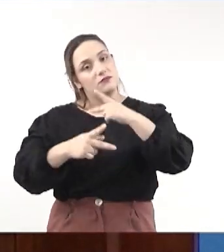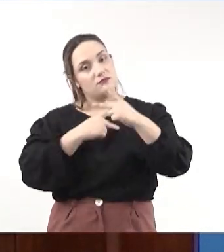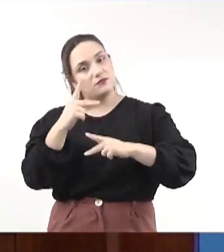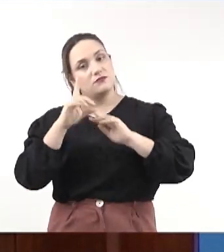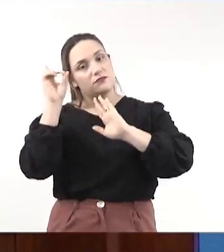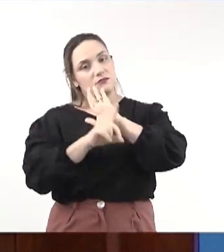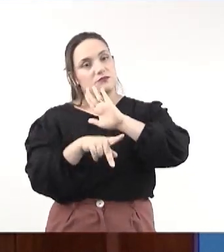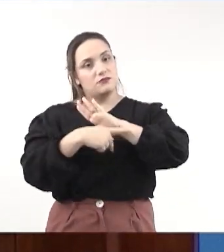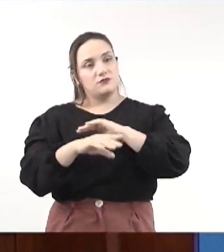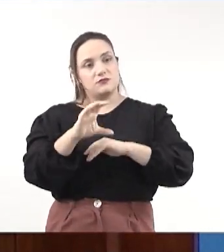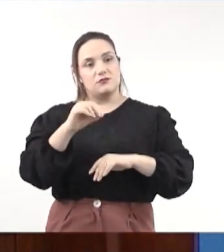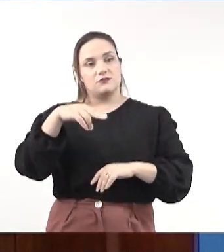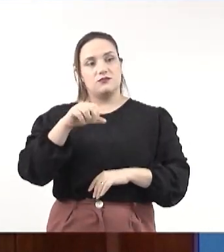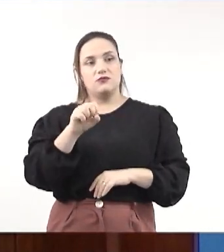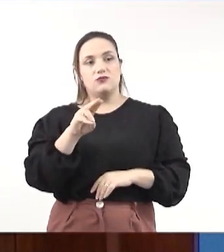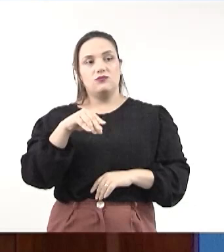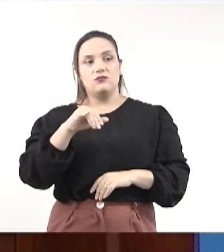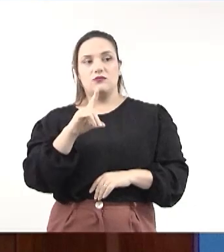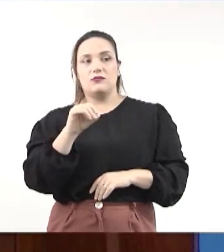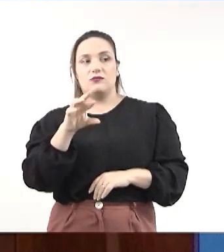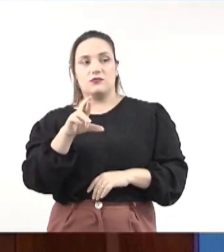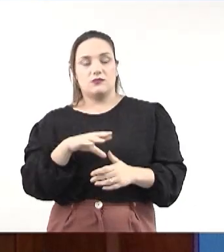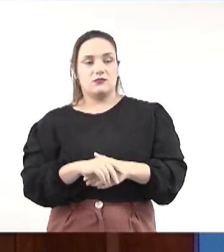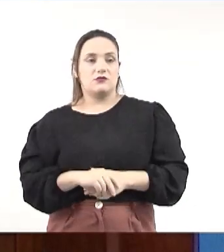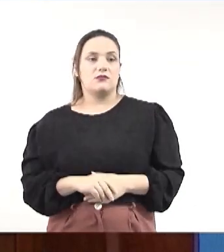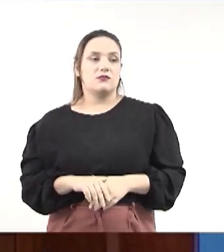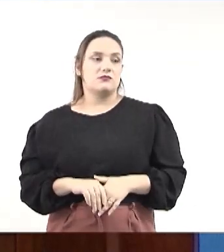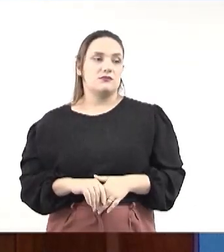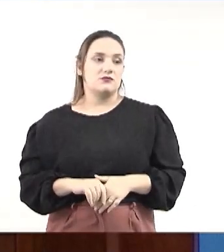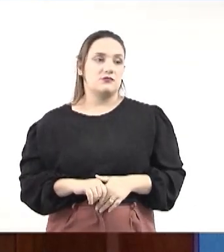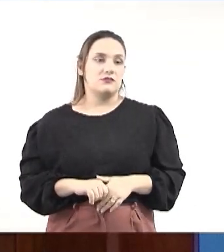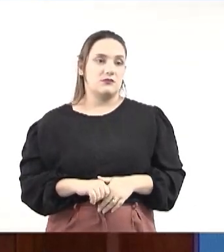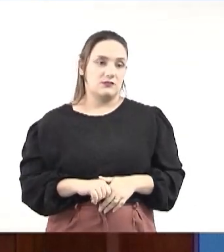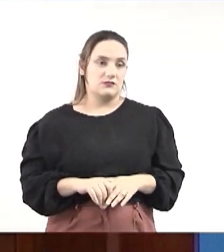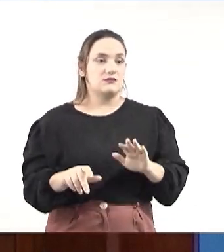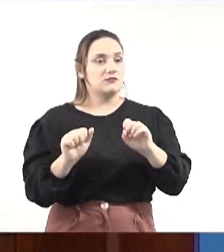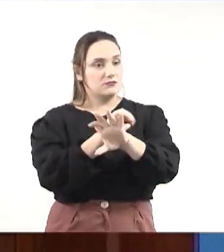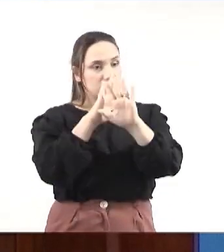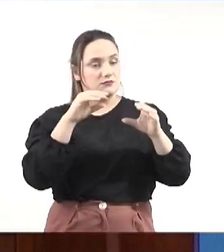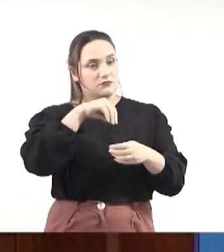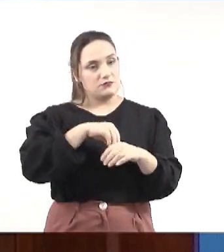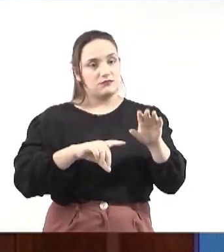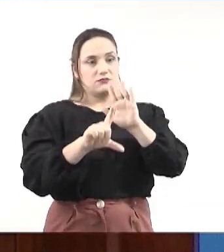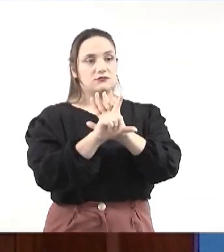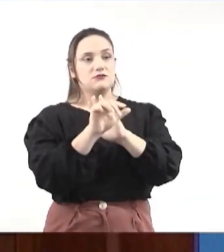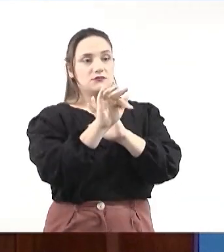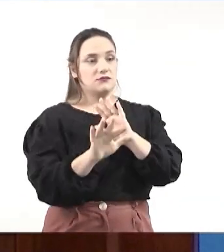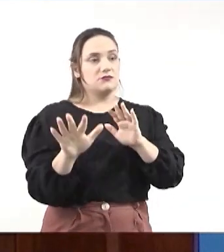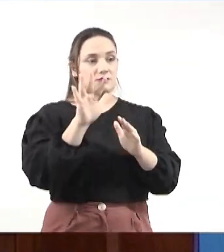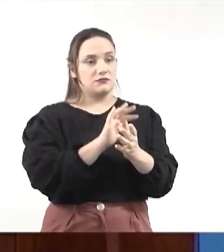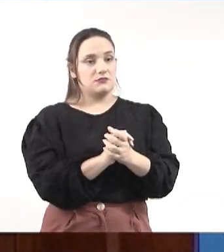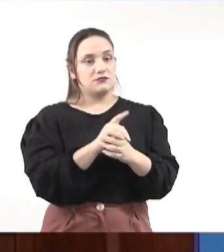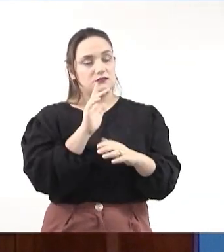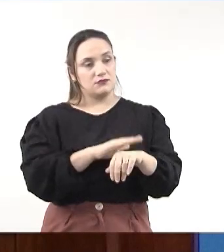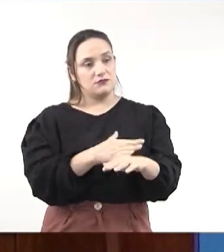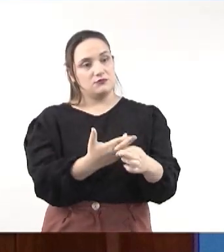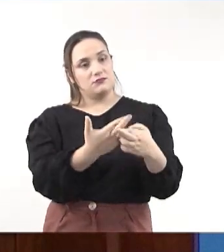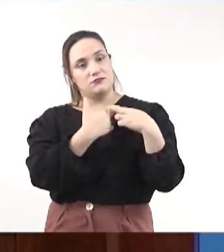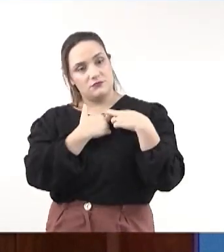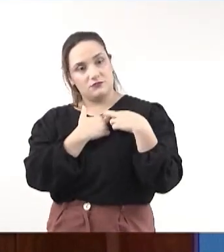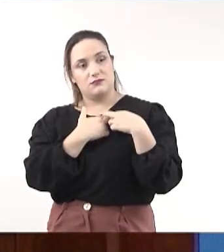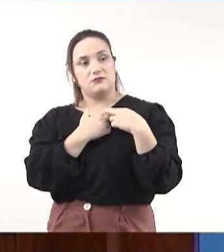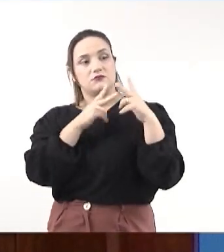direito do consumidor. O direito do consumidor, está muito claro na legislação federal, é competência